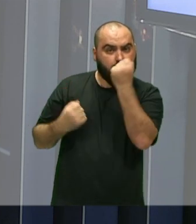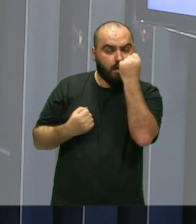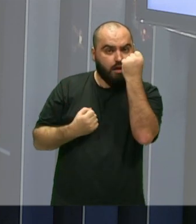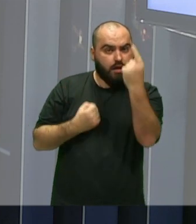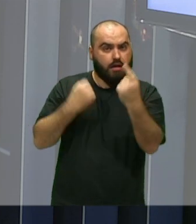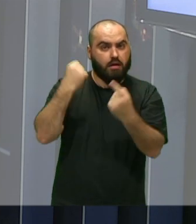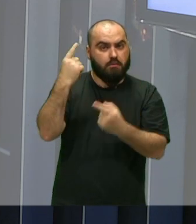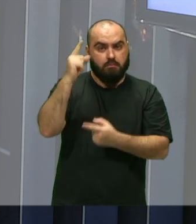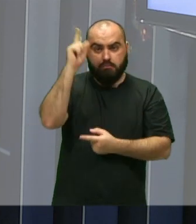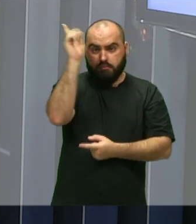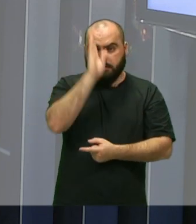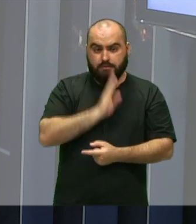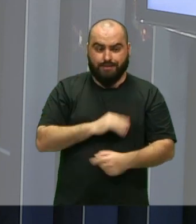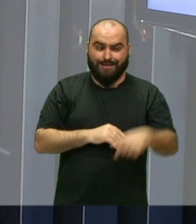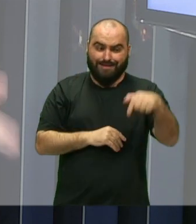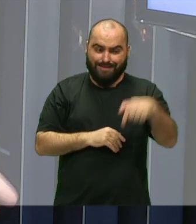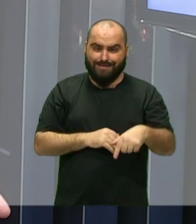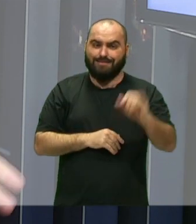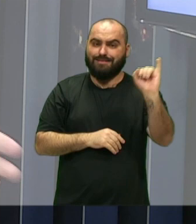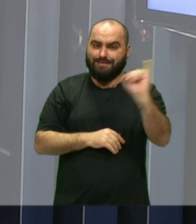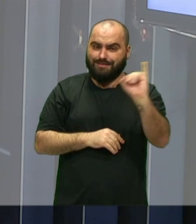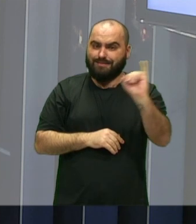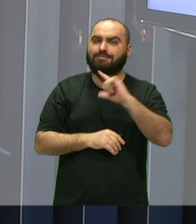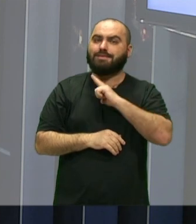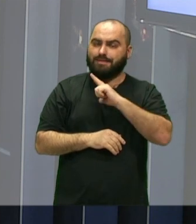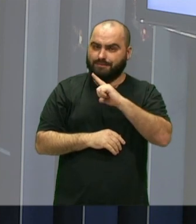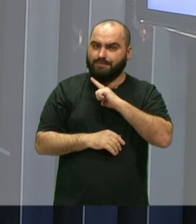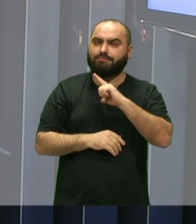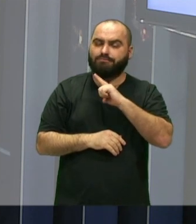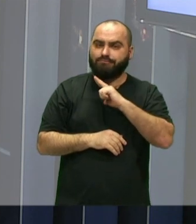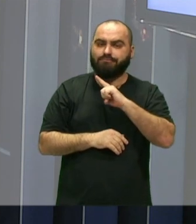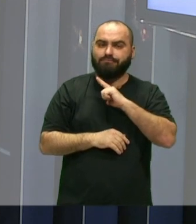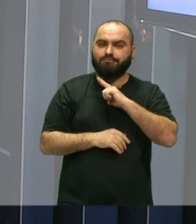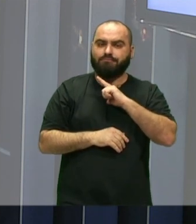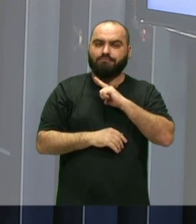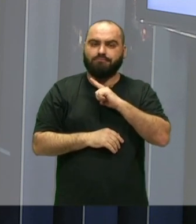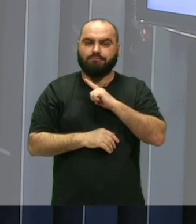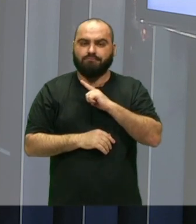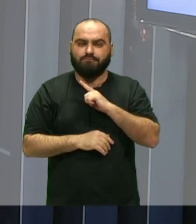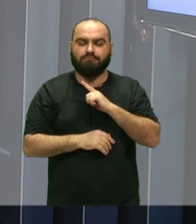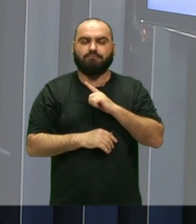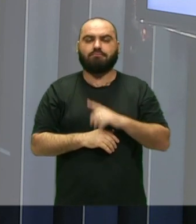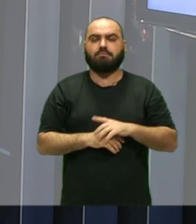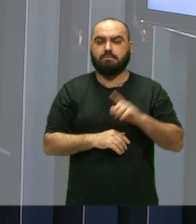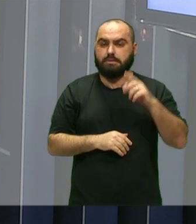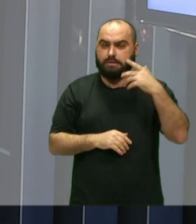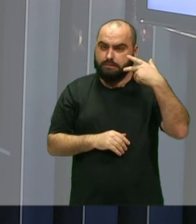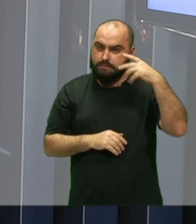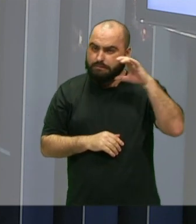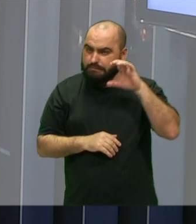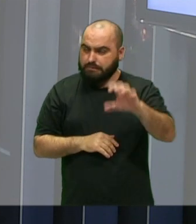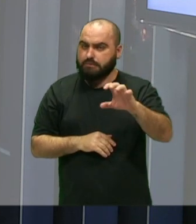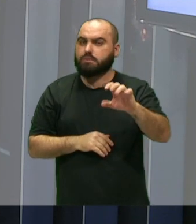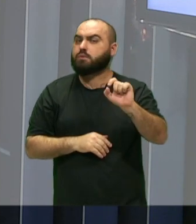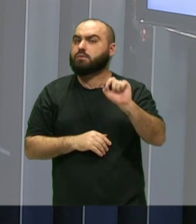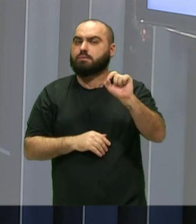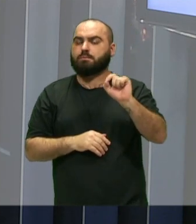Infelizmente aqui Em Itajaí Também a gente Teve um caso De uma De uma agressão Nesse sentido De